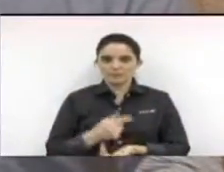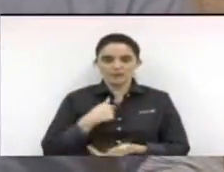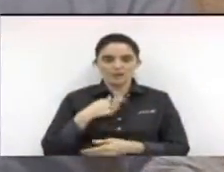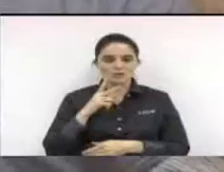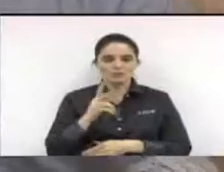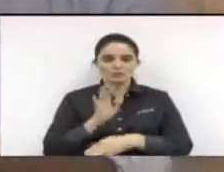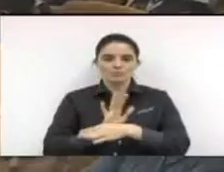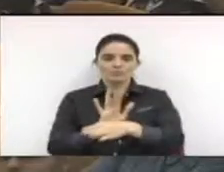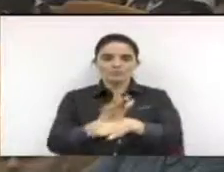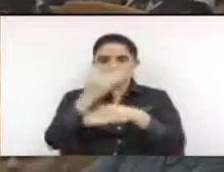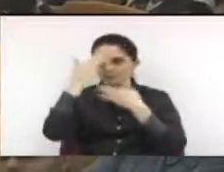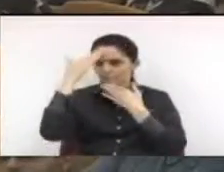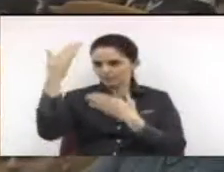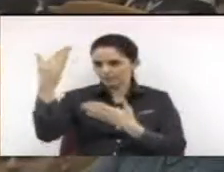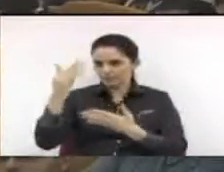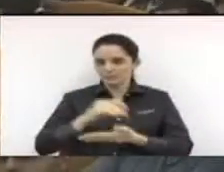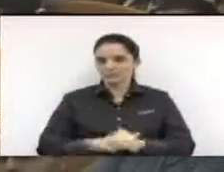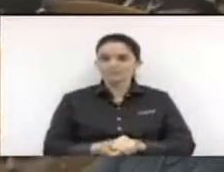apoio sempre. Muito obrigado.